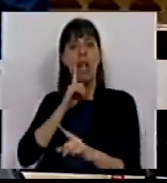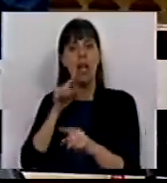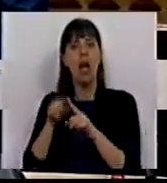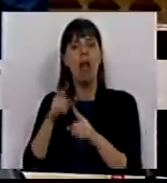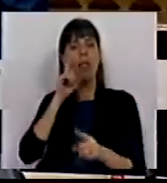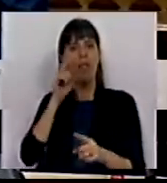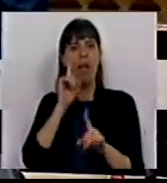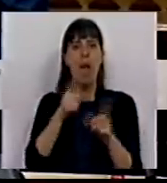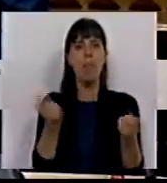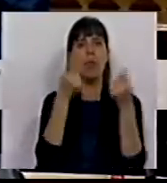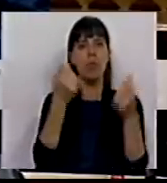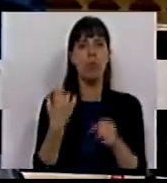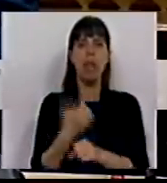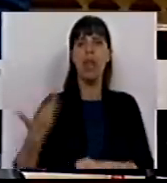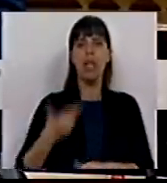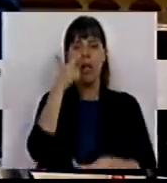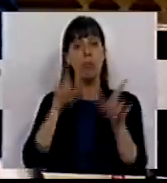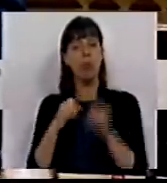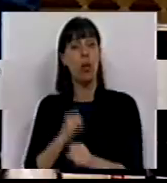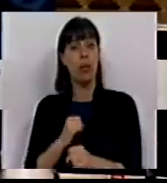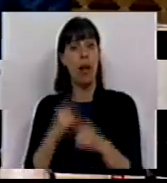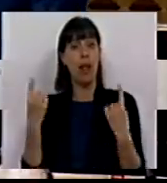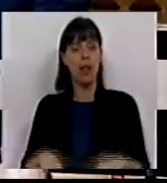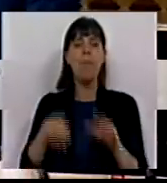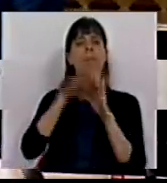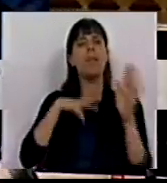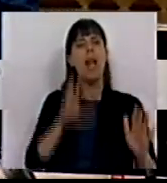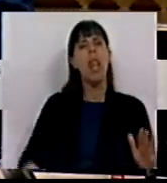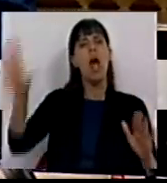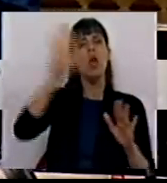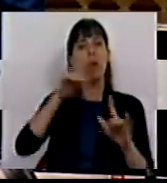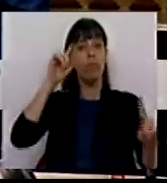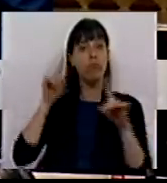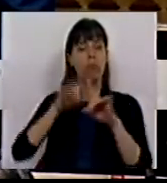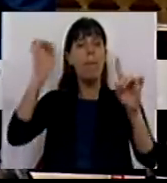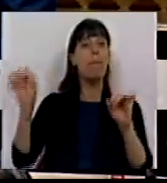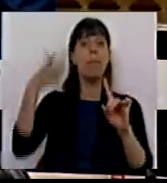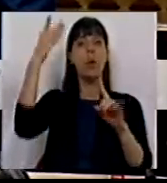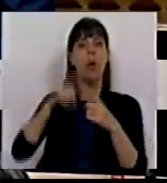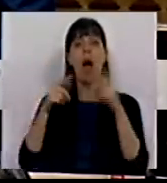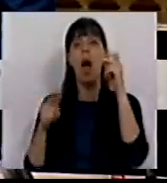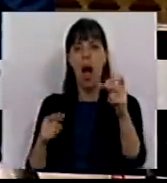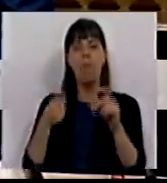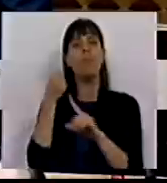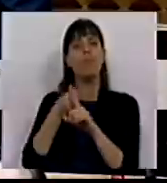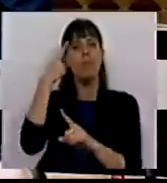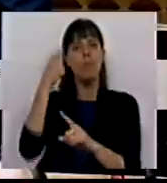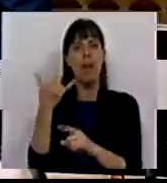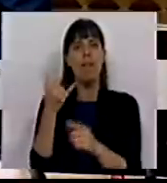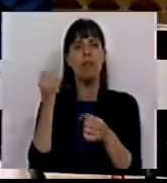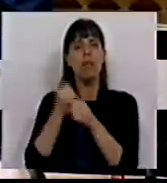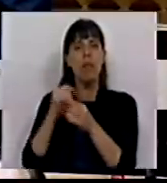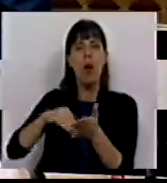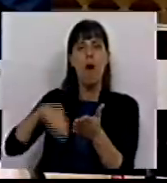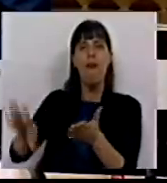visando a defesa e promoção do exercício dos direitos dos trabalhadores. Um programa nacional que tem como missões prioritárias o combate aos vínculos